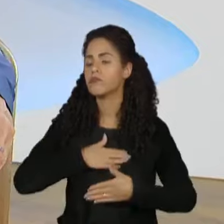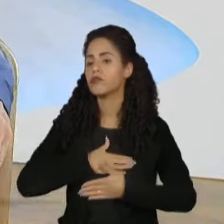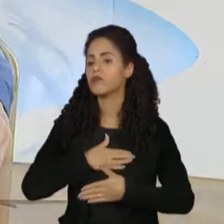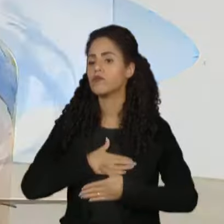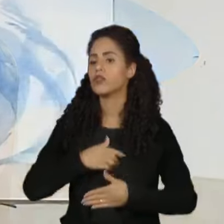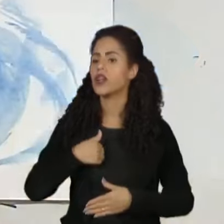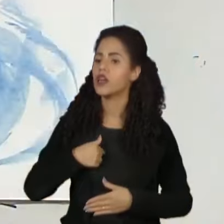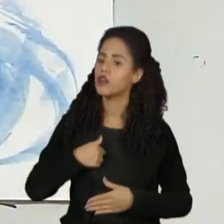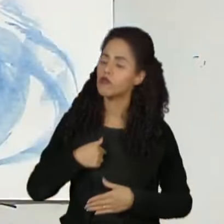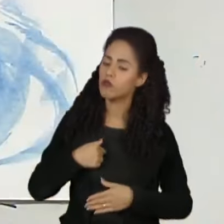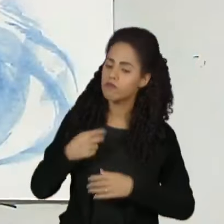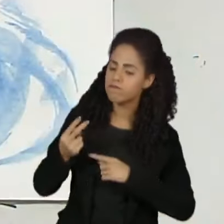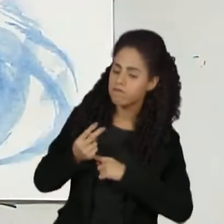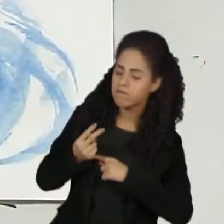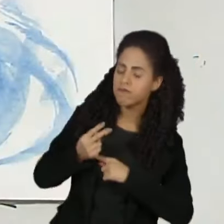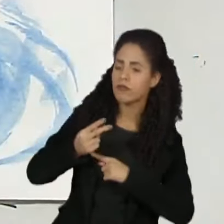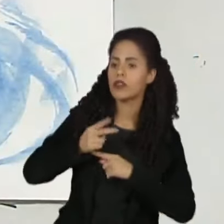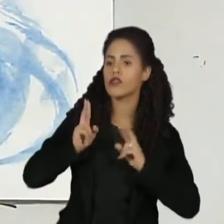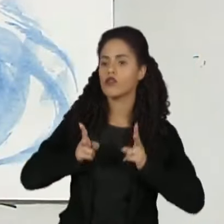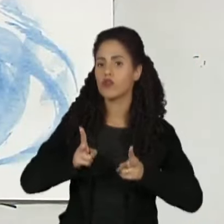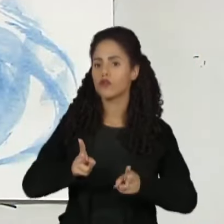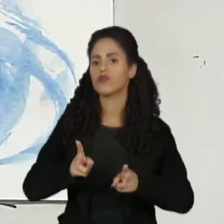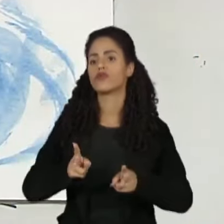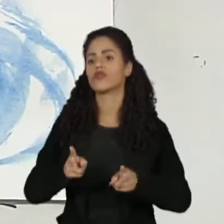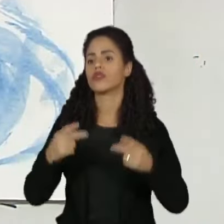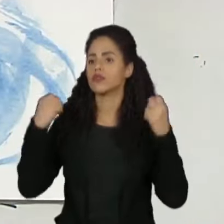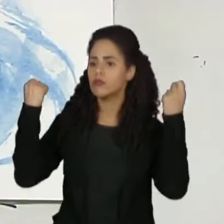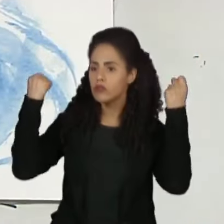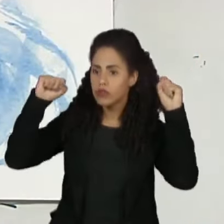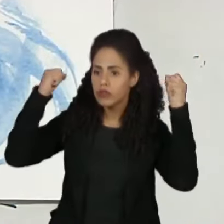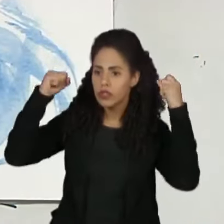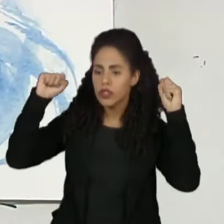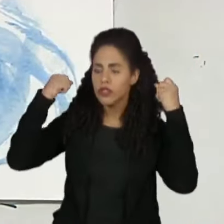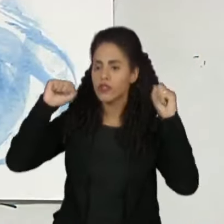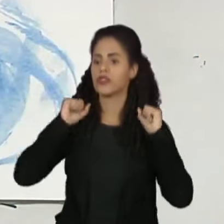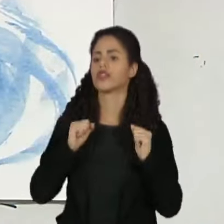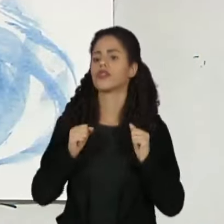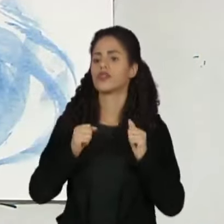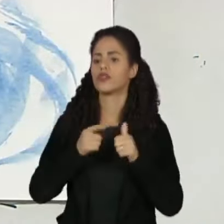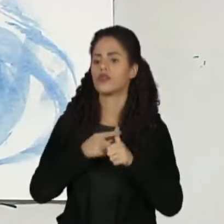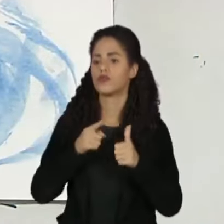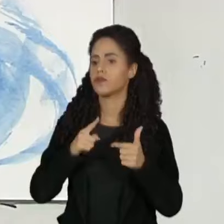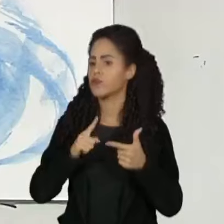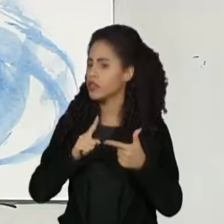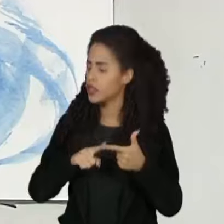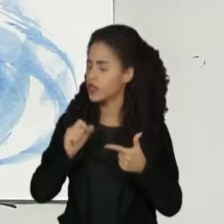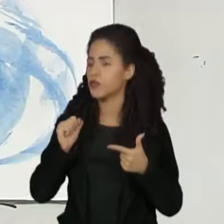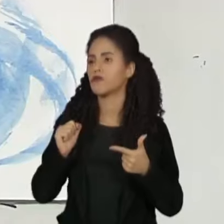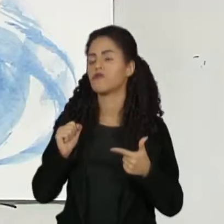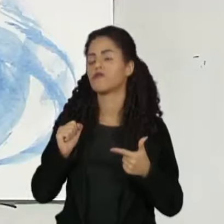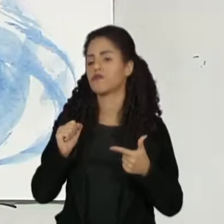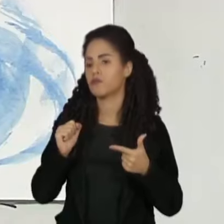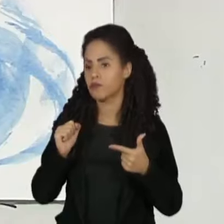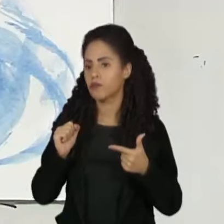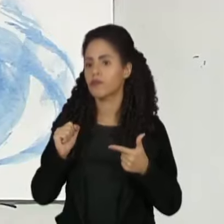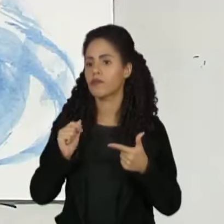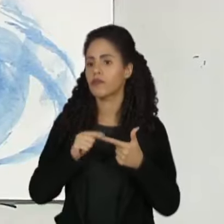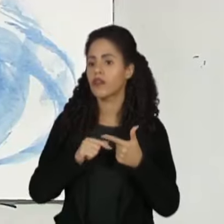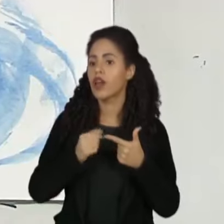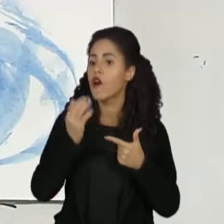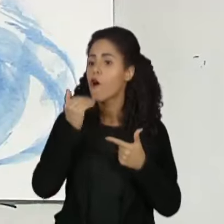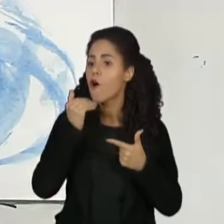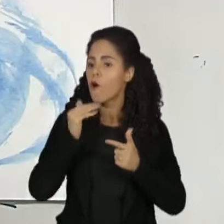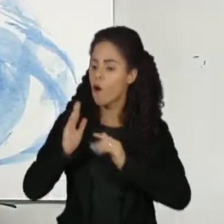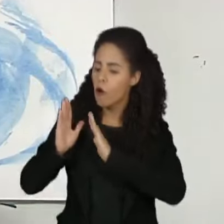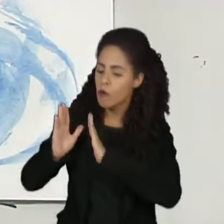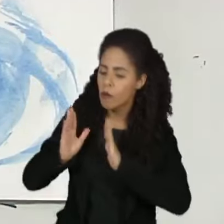Eu estou me cuidando, né? Eu faço exercícios semanalmente, tenho uma dieta